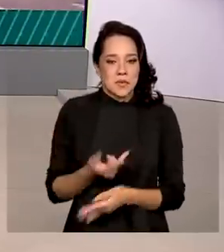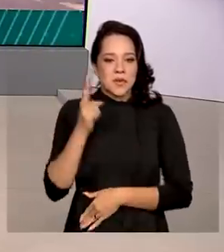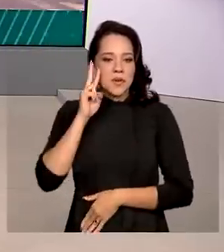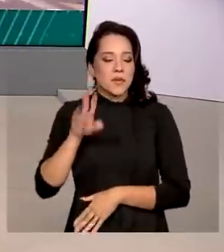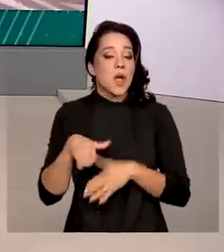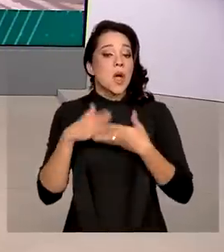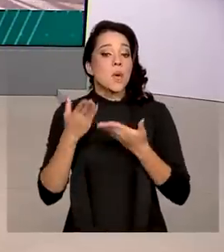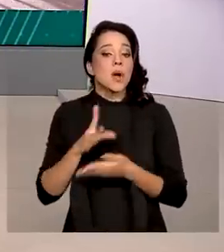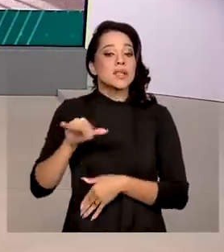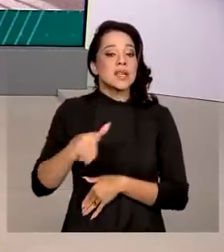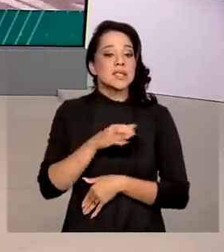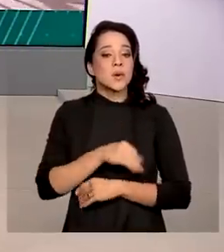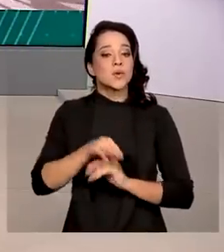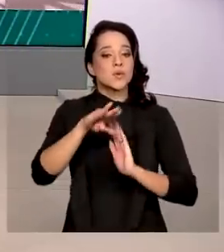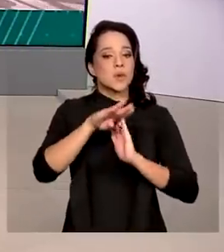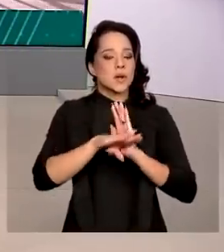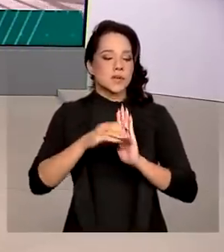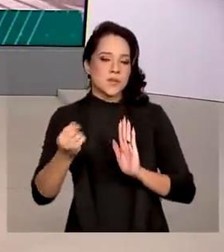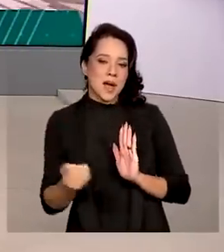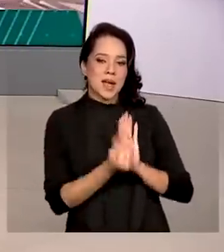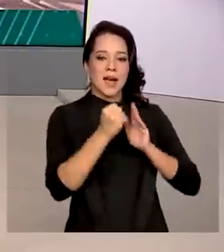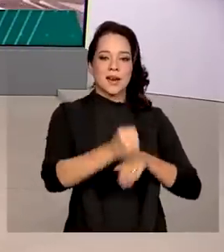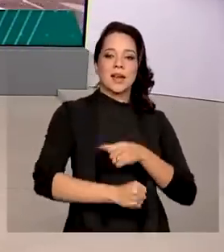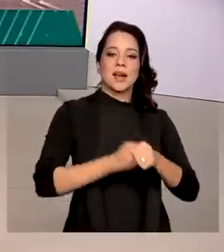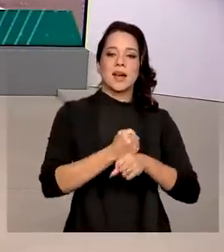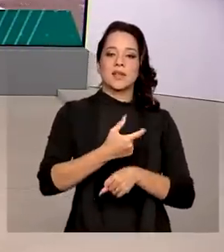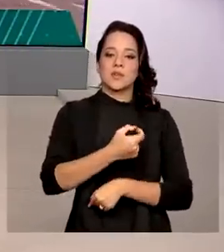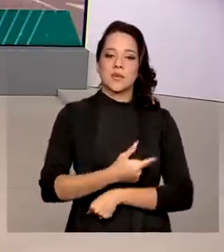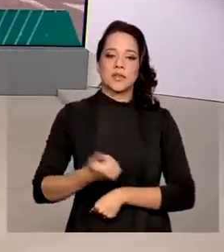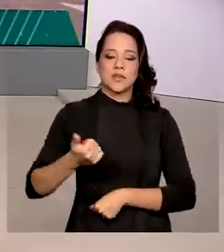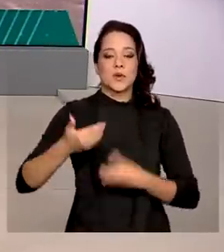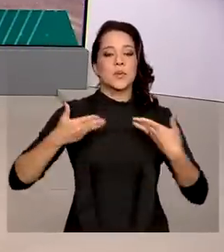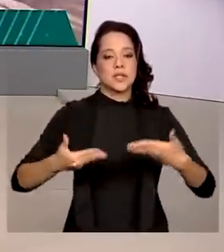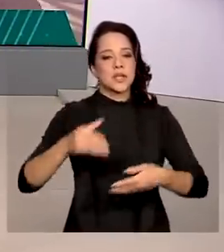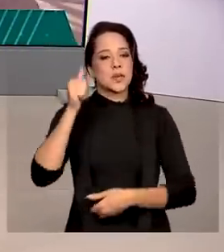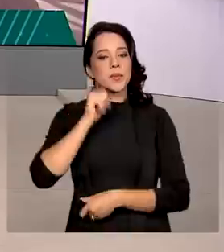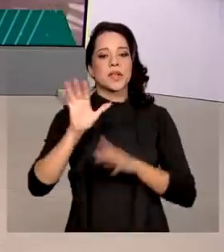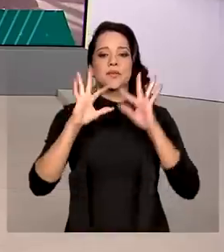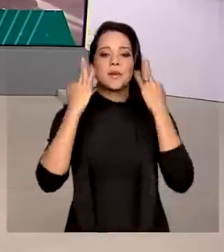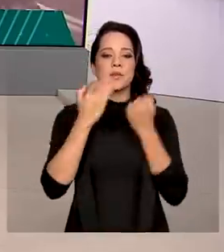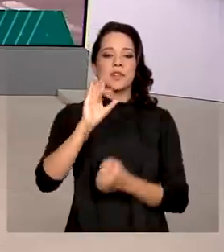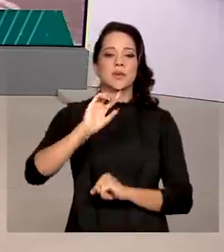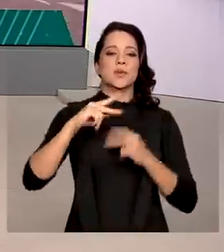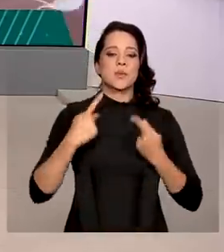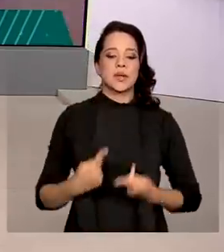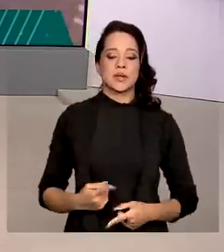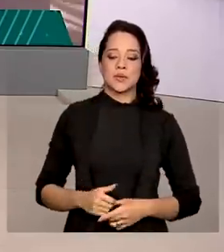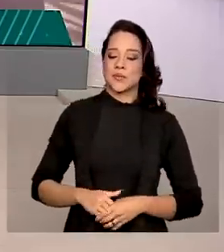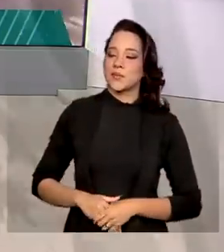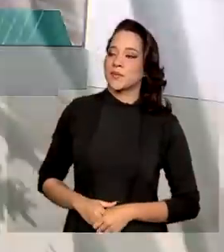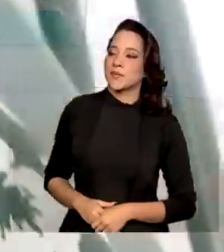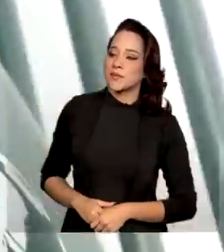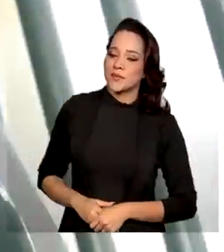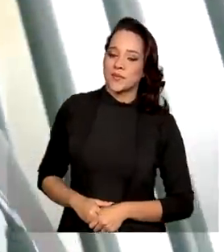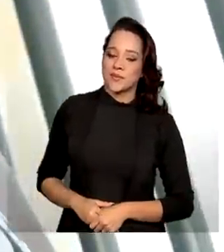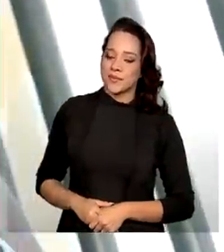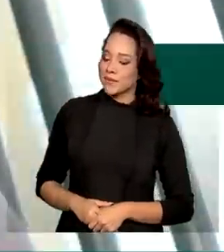foram as ações e os programas que marcaram em 2022 o Ministério da Mulher, da Família e dos Direitos Humanos.